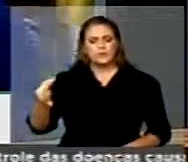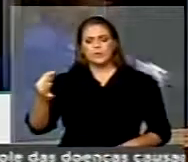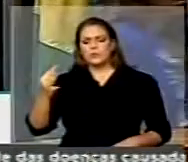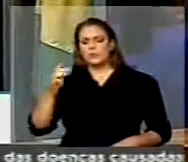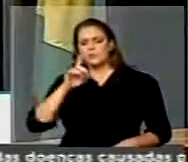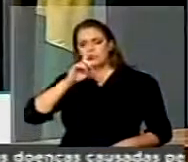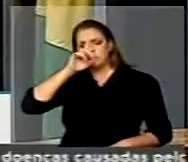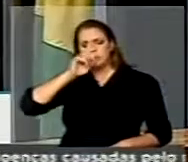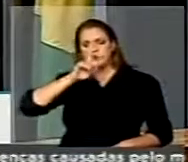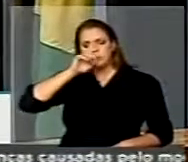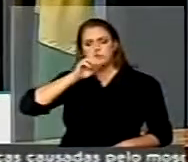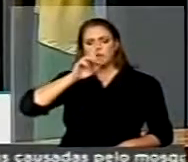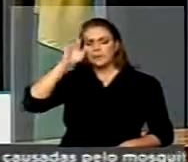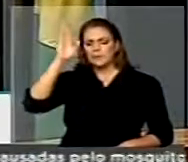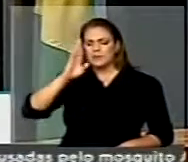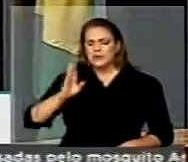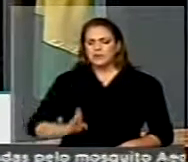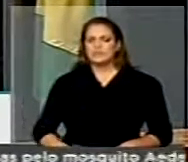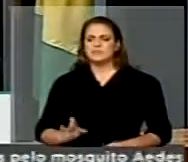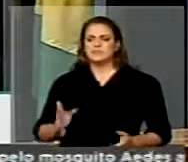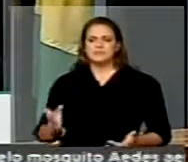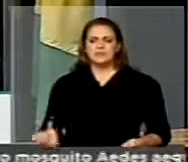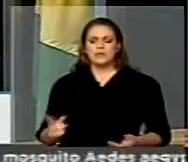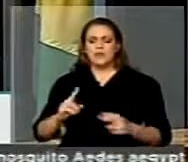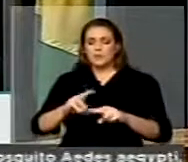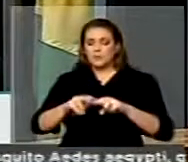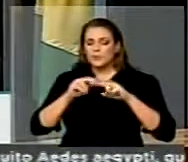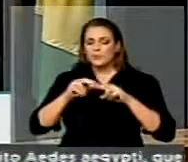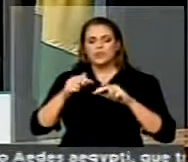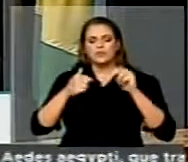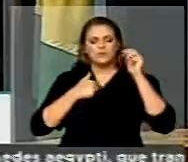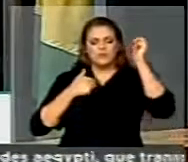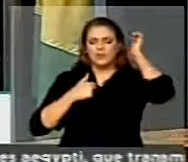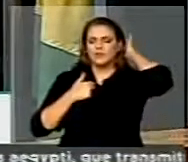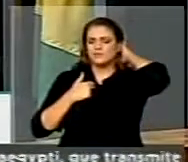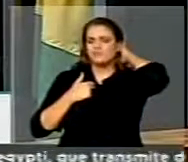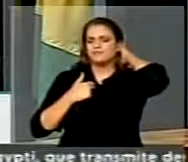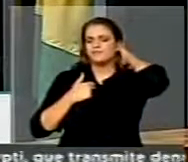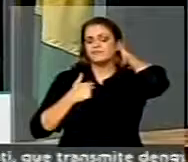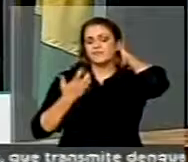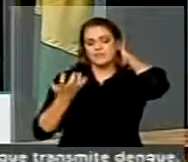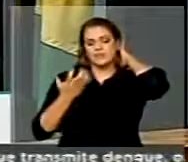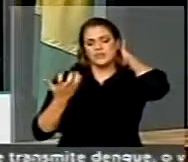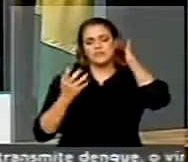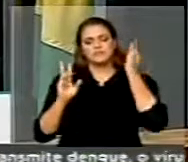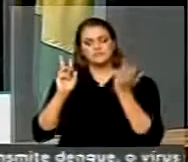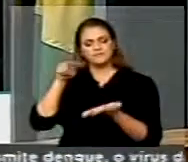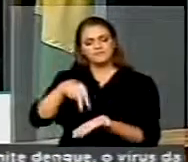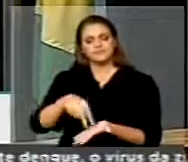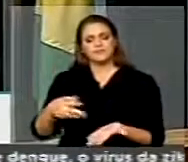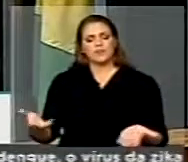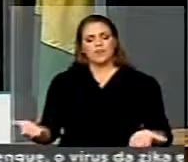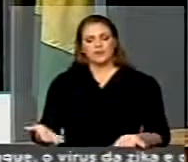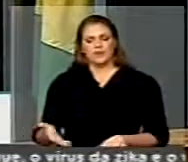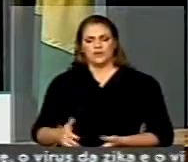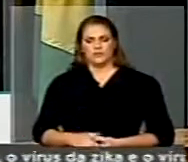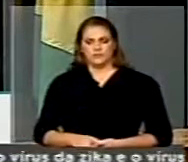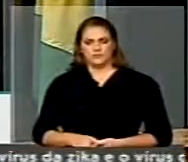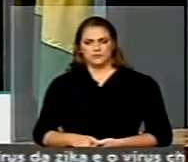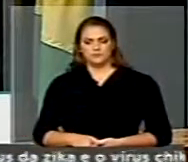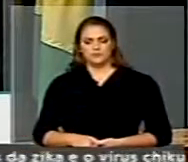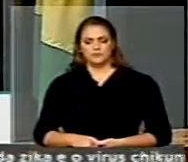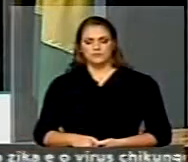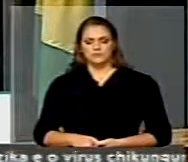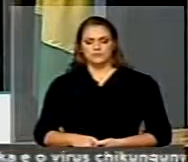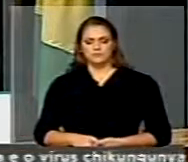que eu decidi utilizar o horário da liderança do Solidariedade para fazer aqui